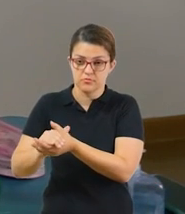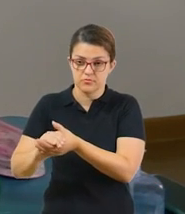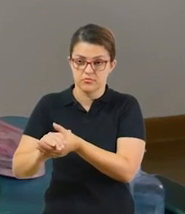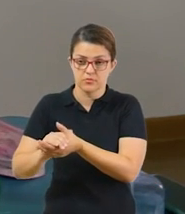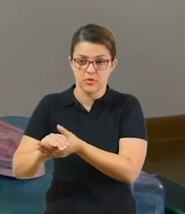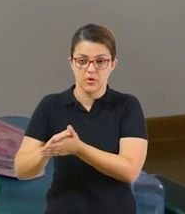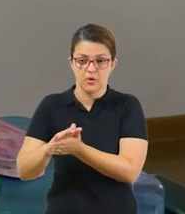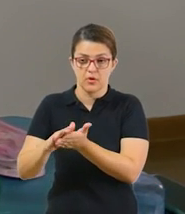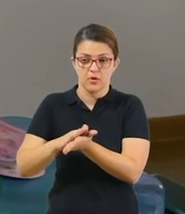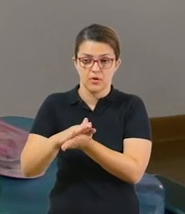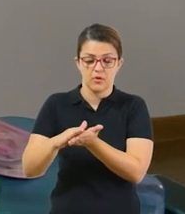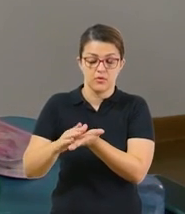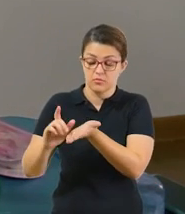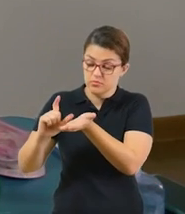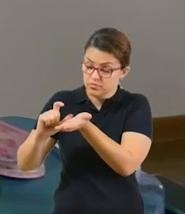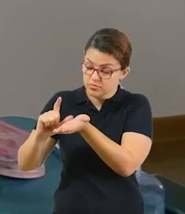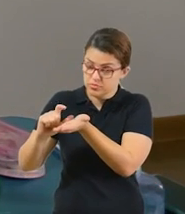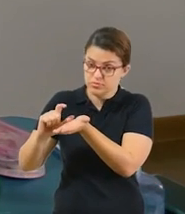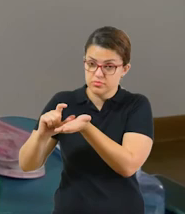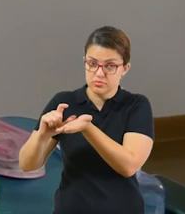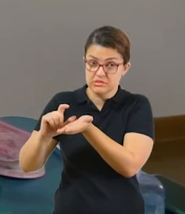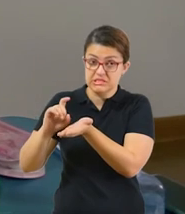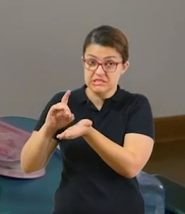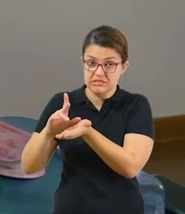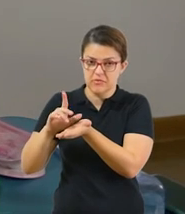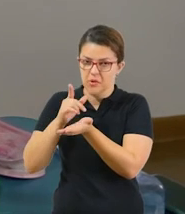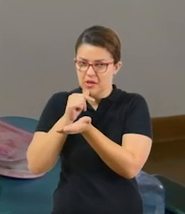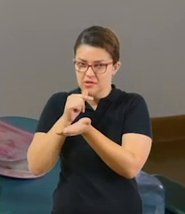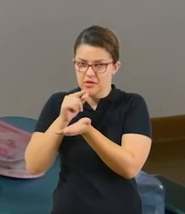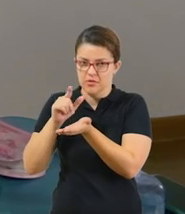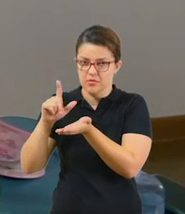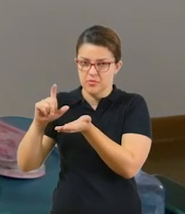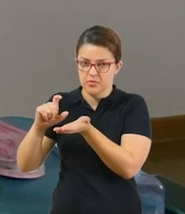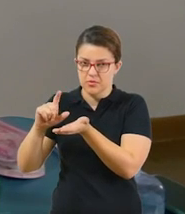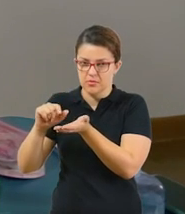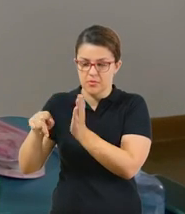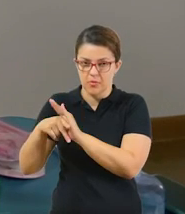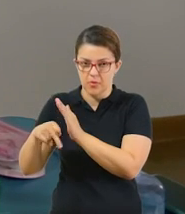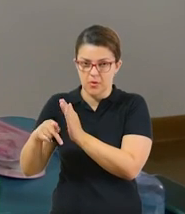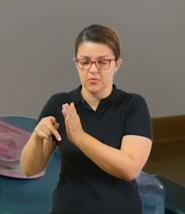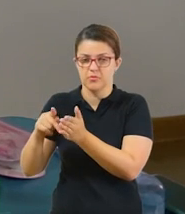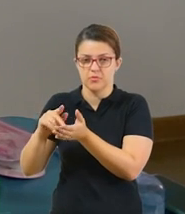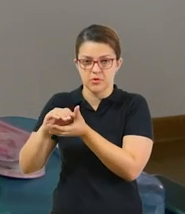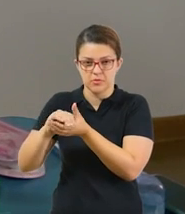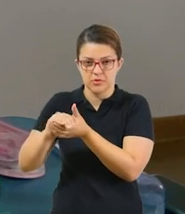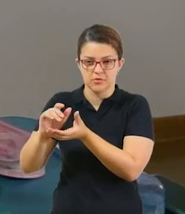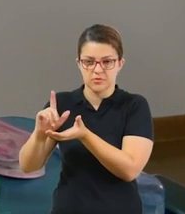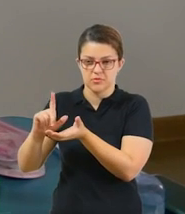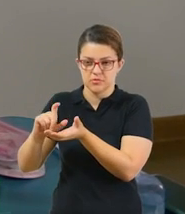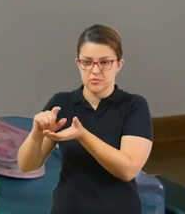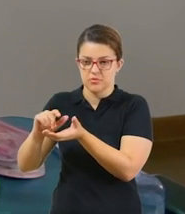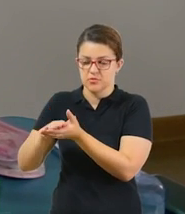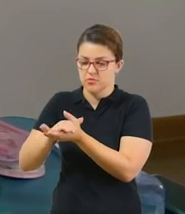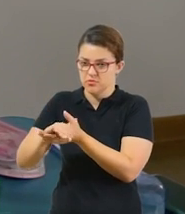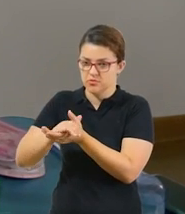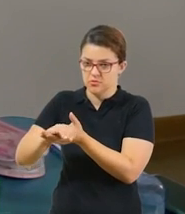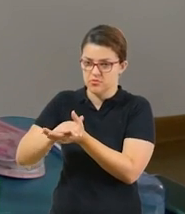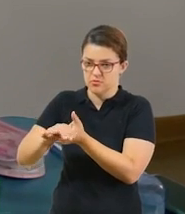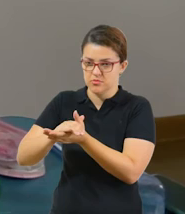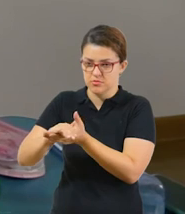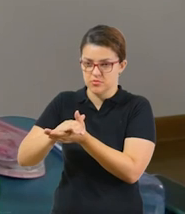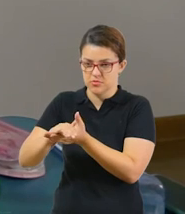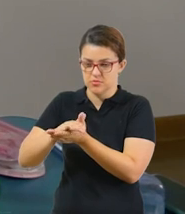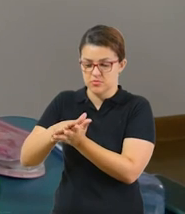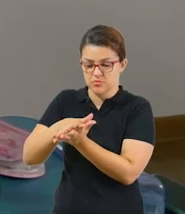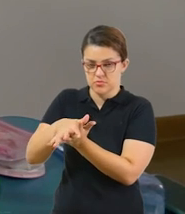você tem que colocar o líquido, se for sabonete líquido, na palma da mão. Esfregar bem